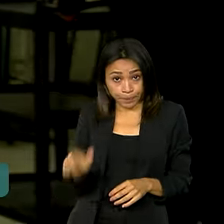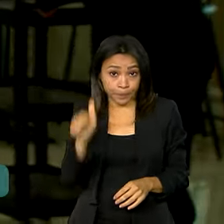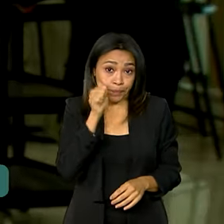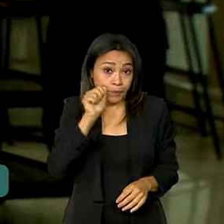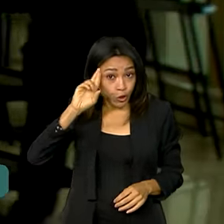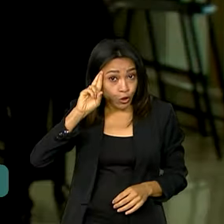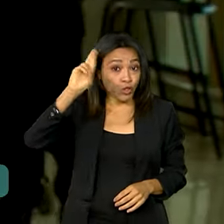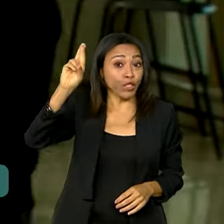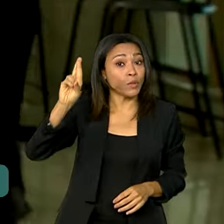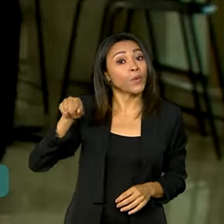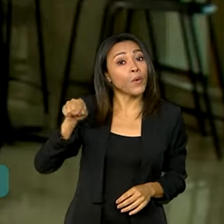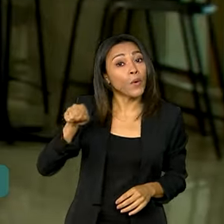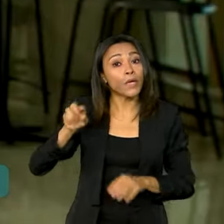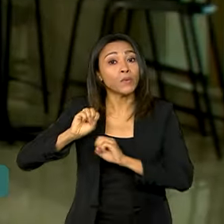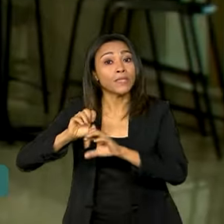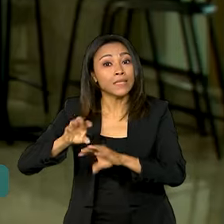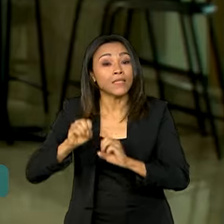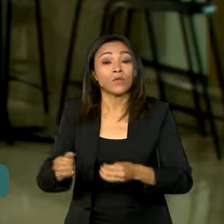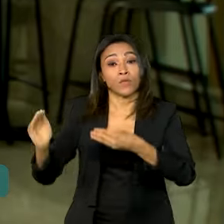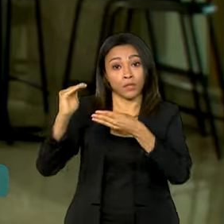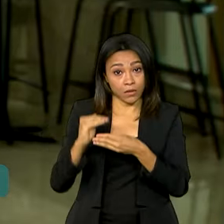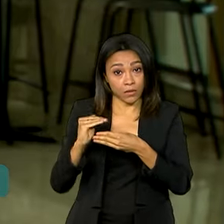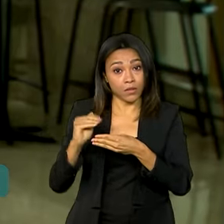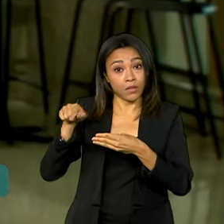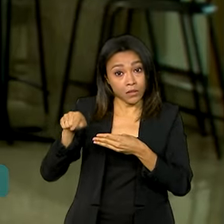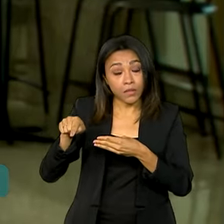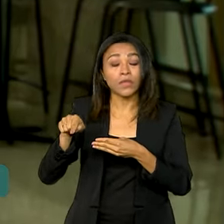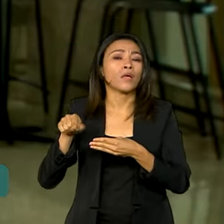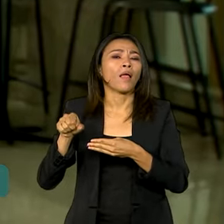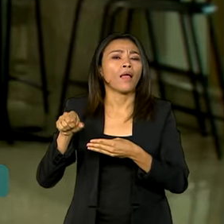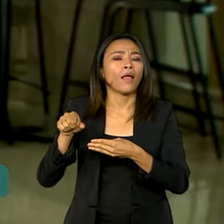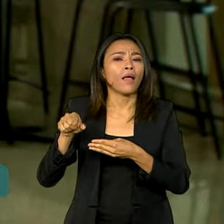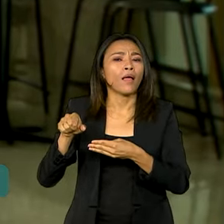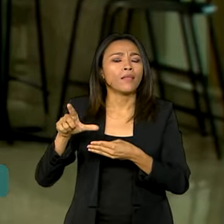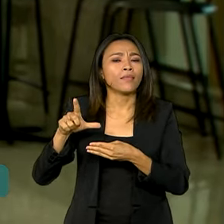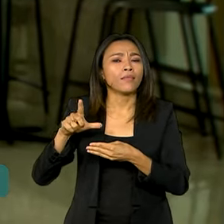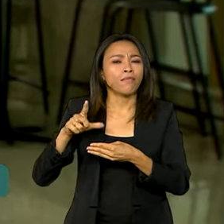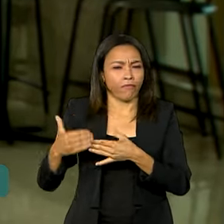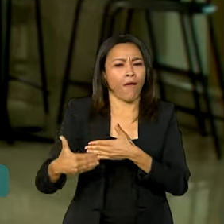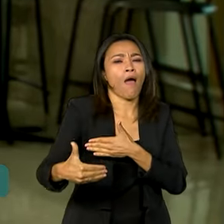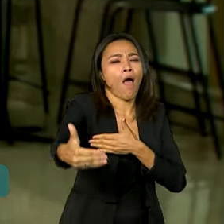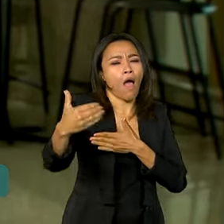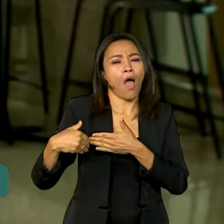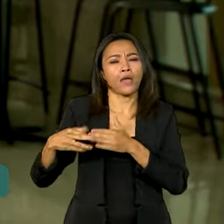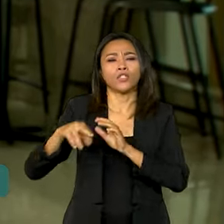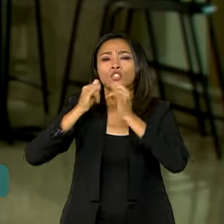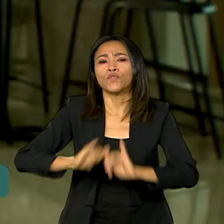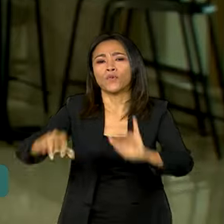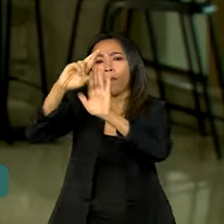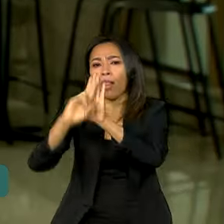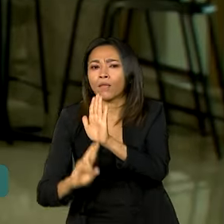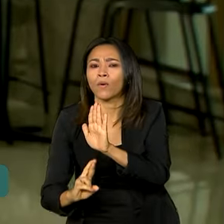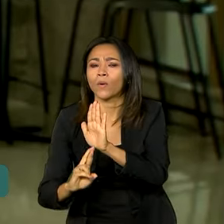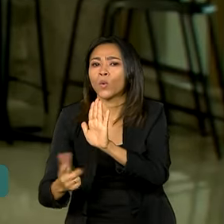adjunta de educação da Unesco, Stefania Giannini, ela deve lançar um relatório sobre isso. O nome